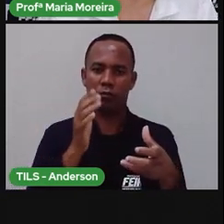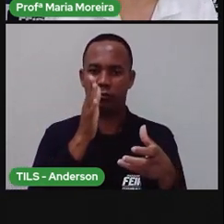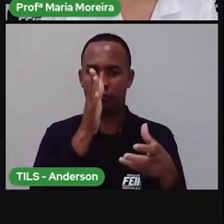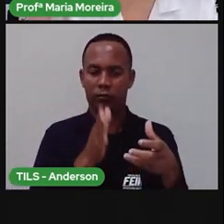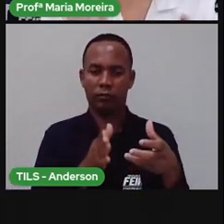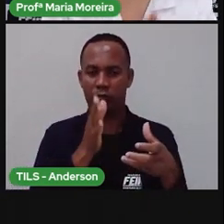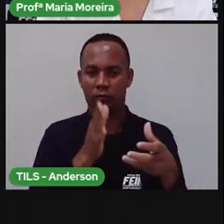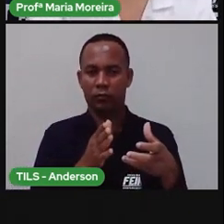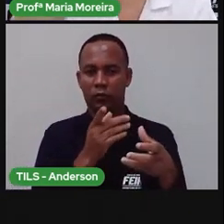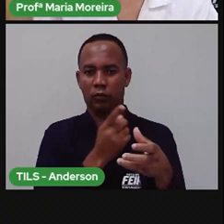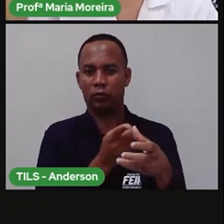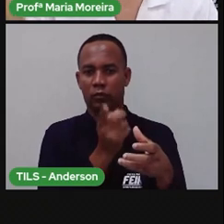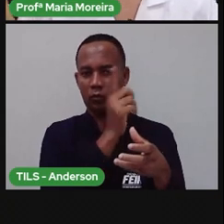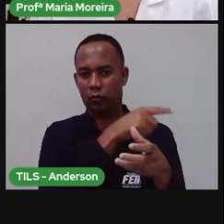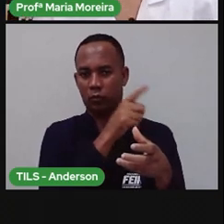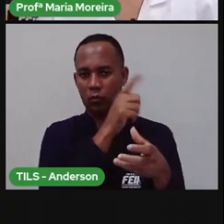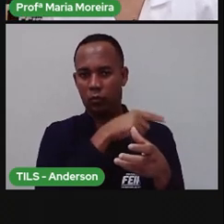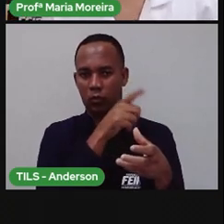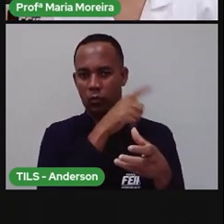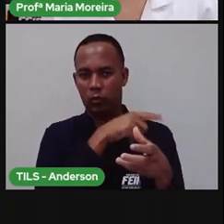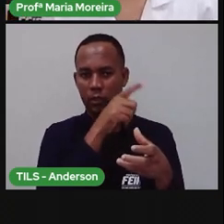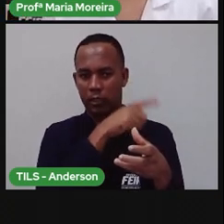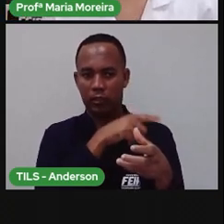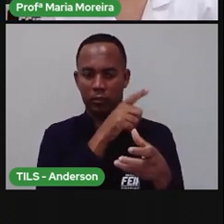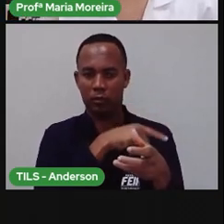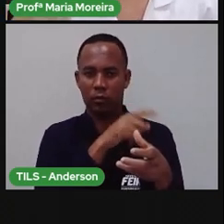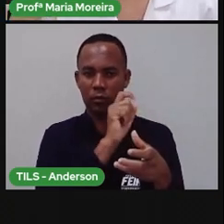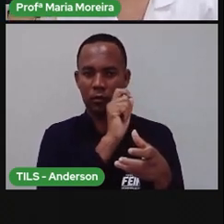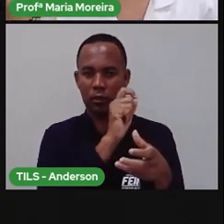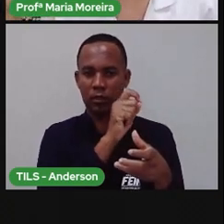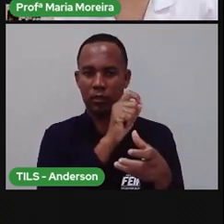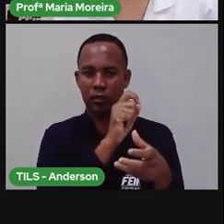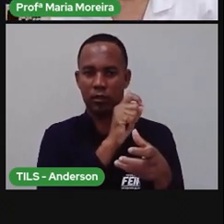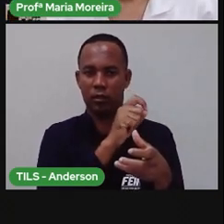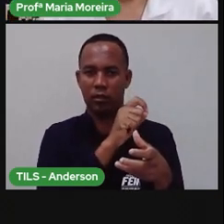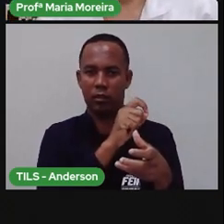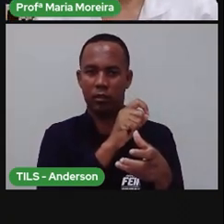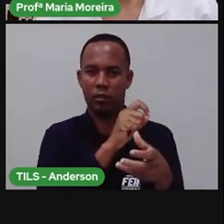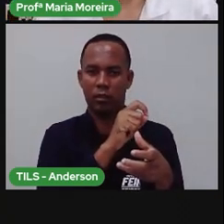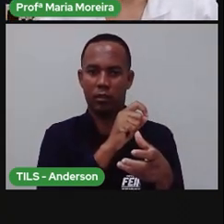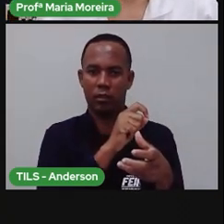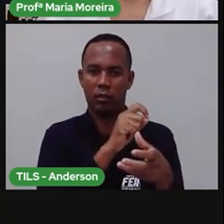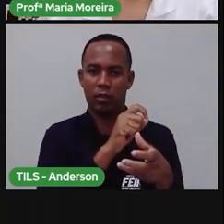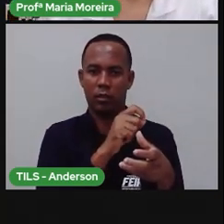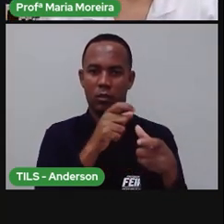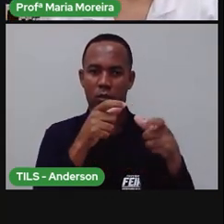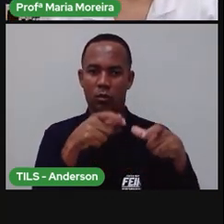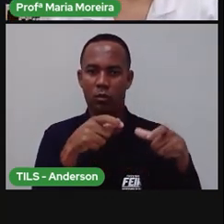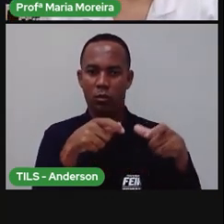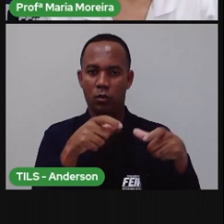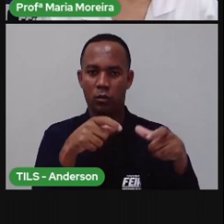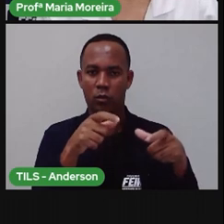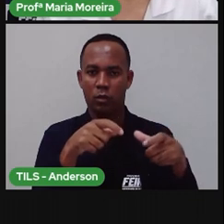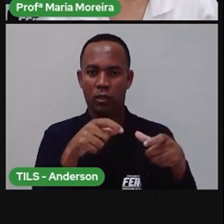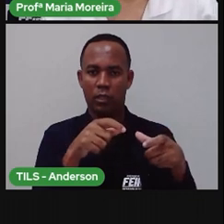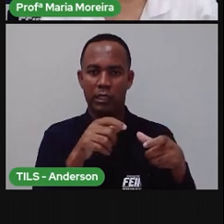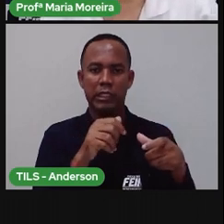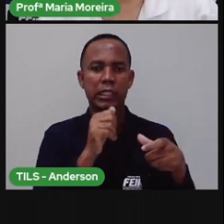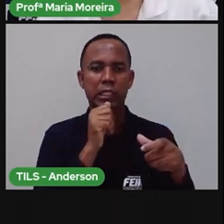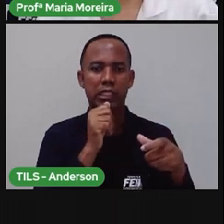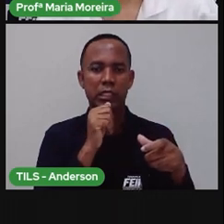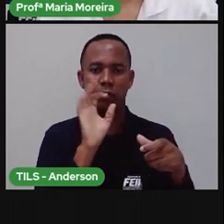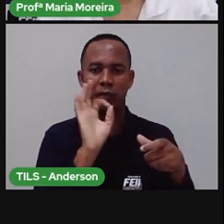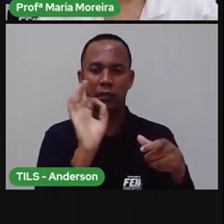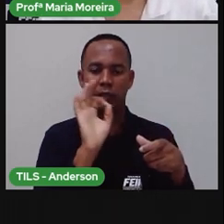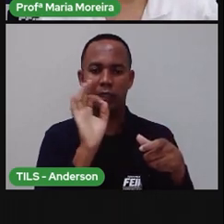oposta, o é a parte oposta? O outro lado. Esse outro lado, né? Ela não recebe luz